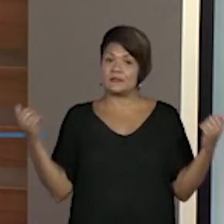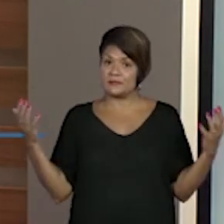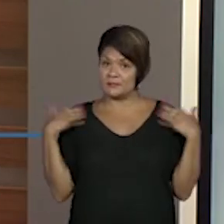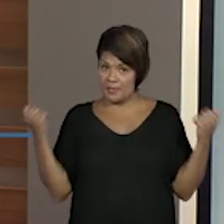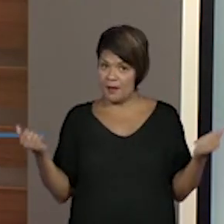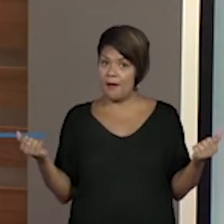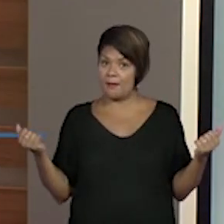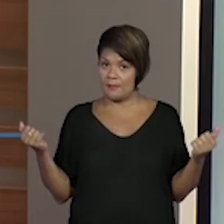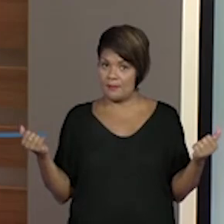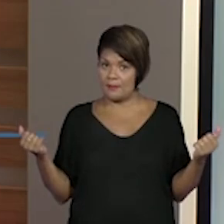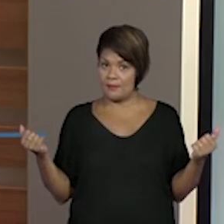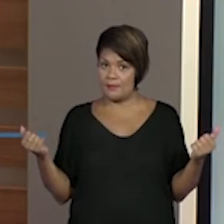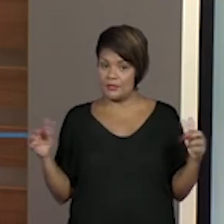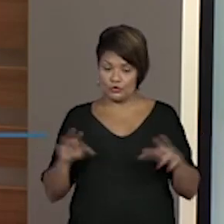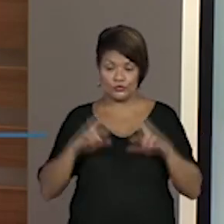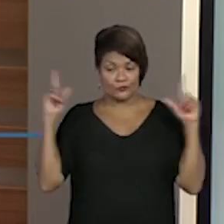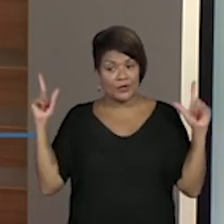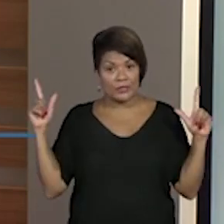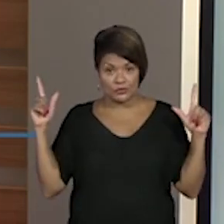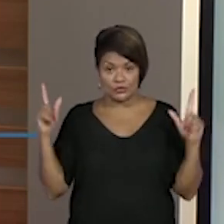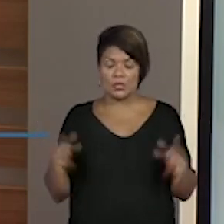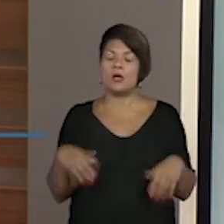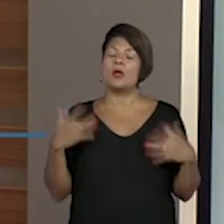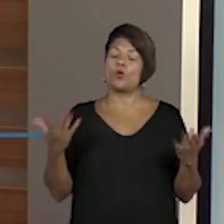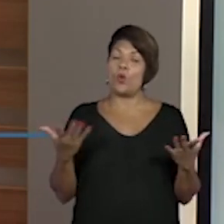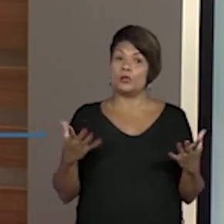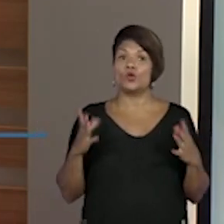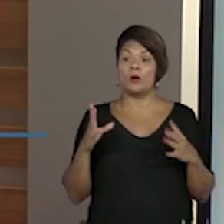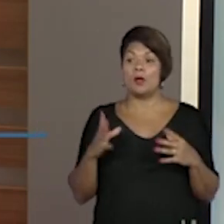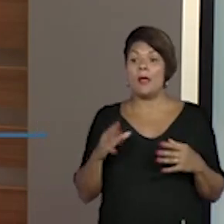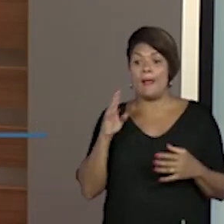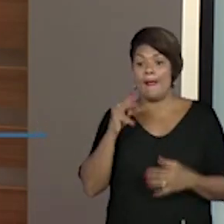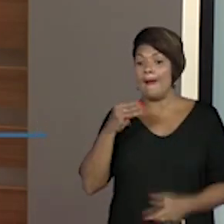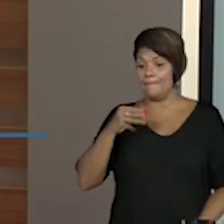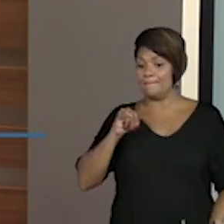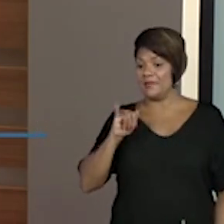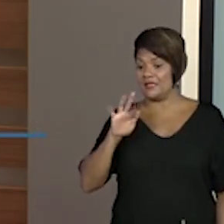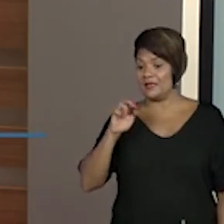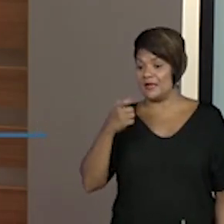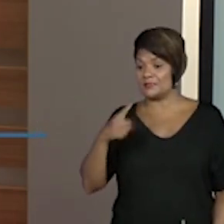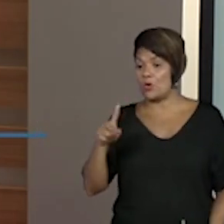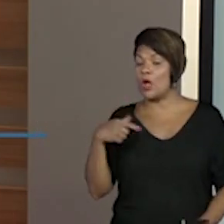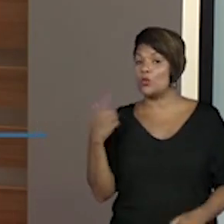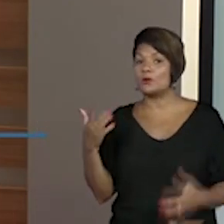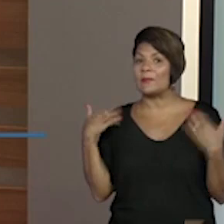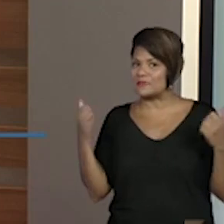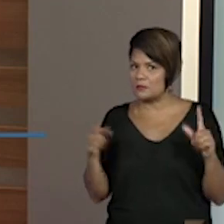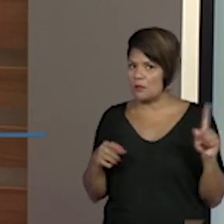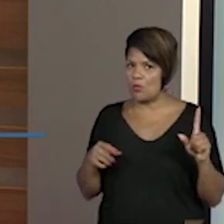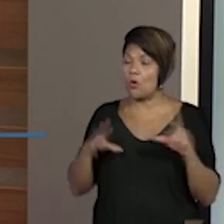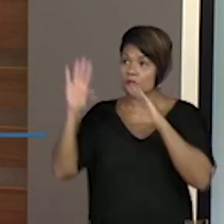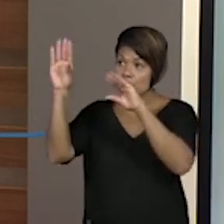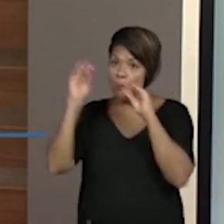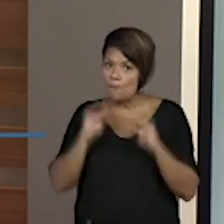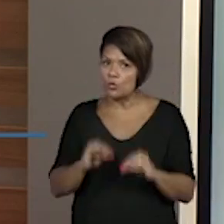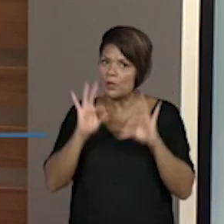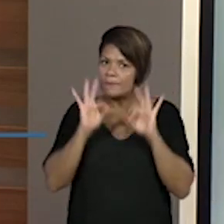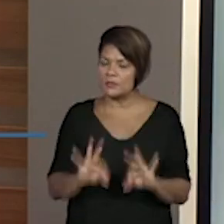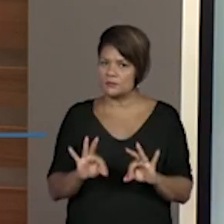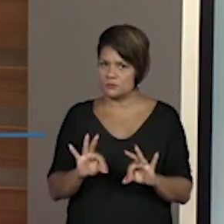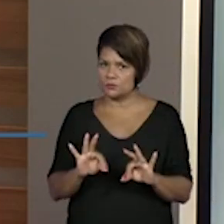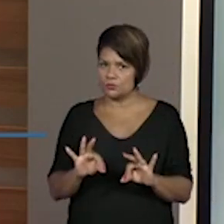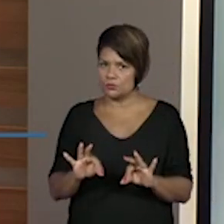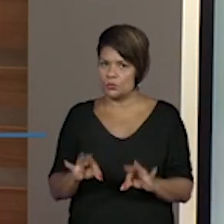né? Esse processo migratório é quando a pessoa, ela muda de lugar para um outro e ela vai ter residência. Não é